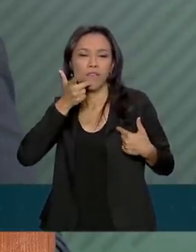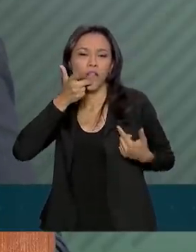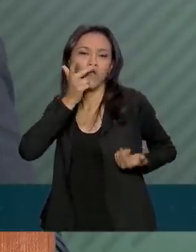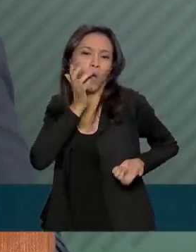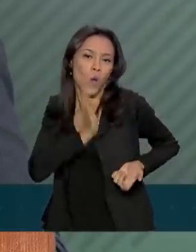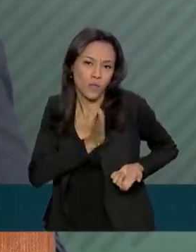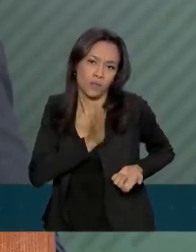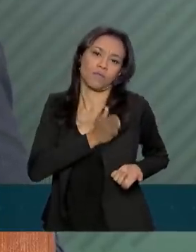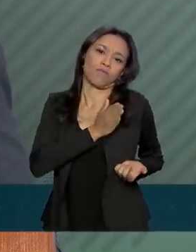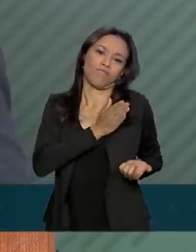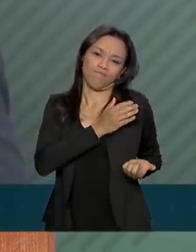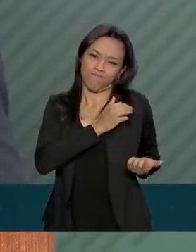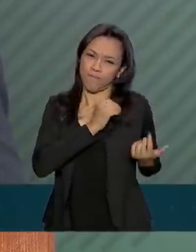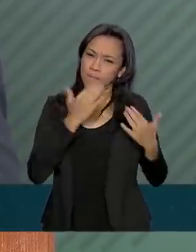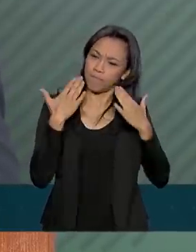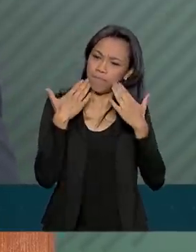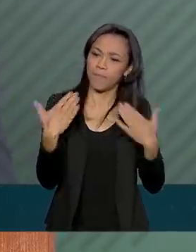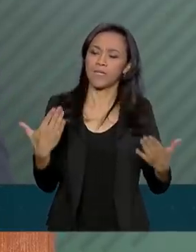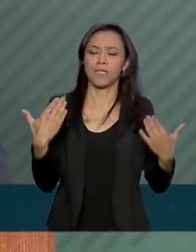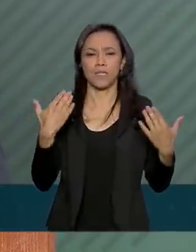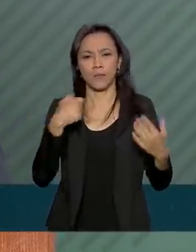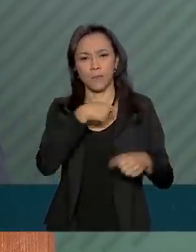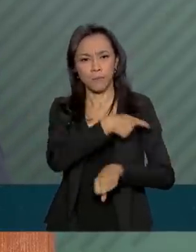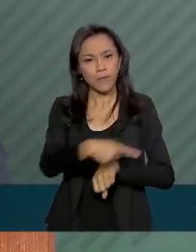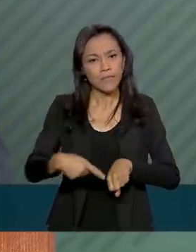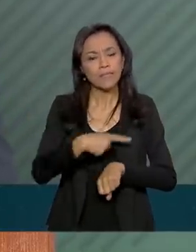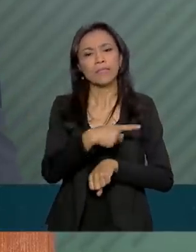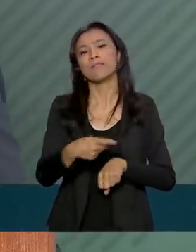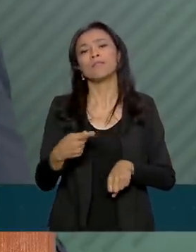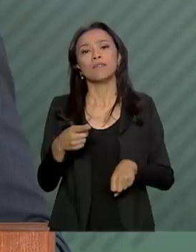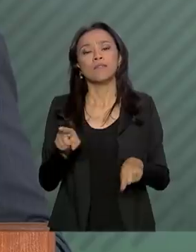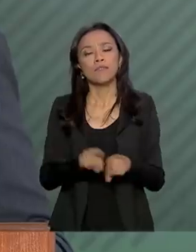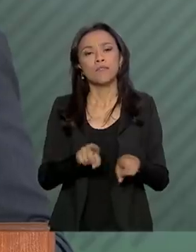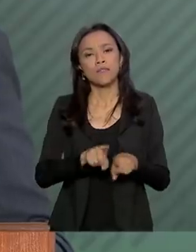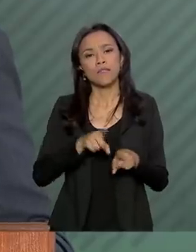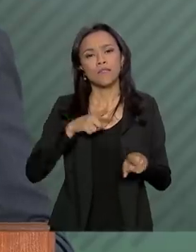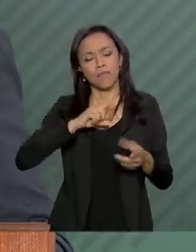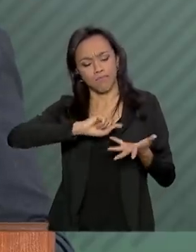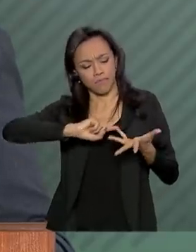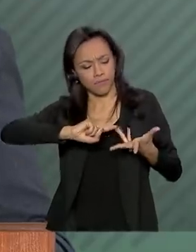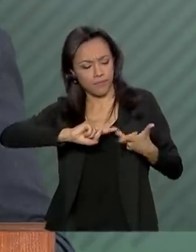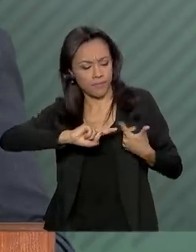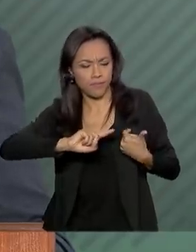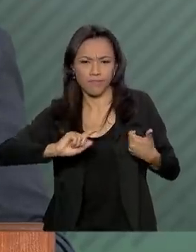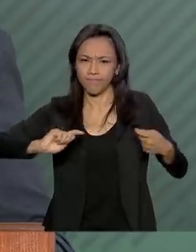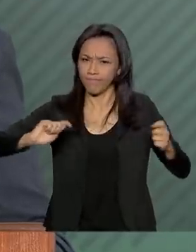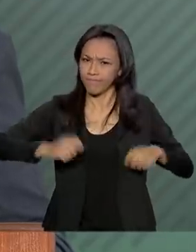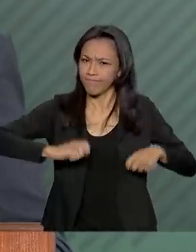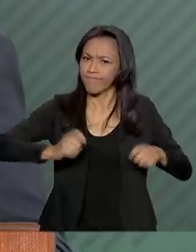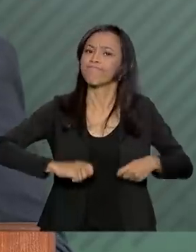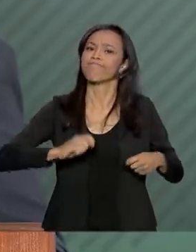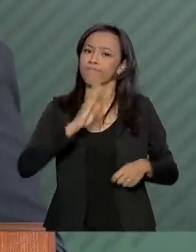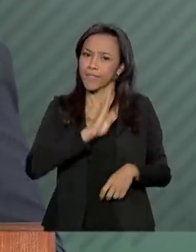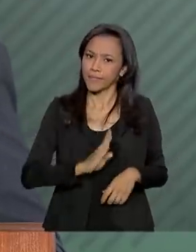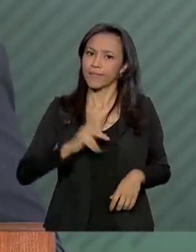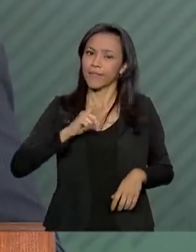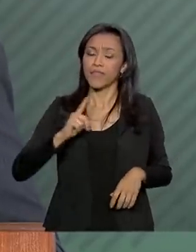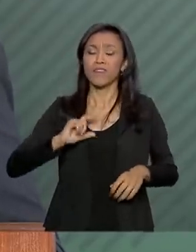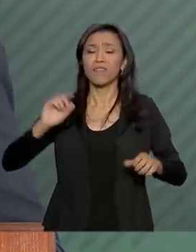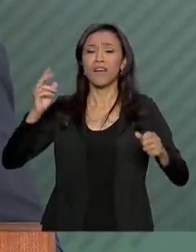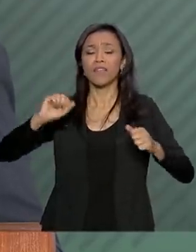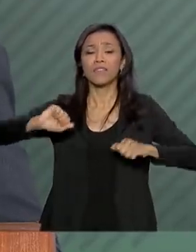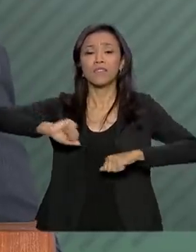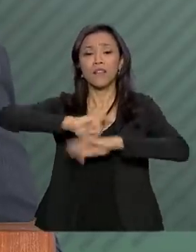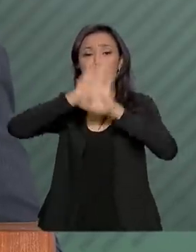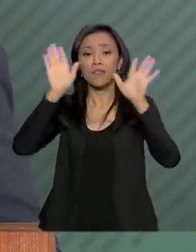vai apresentar o nosso país e as suas potencialidades e vai esclarecer de uma vez por todas essa questão